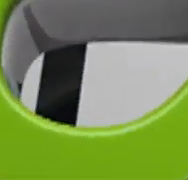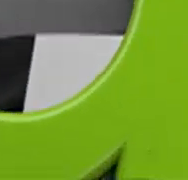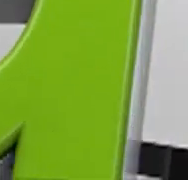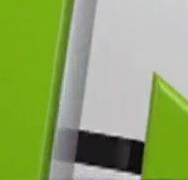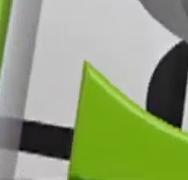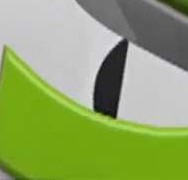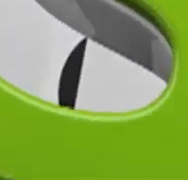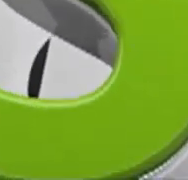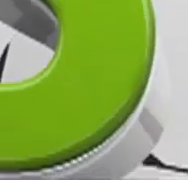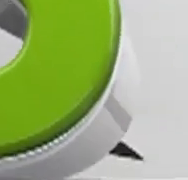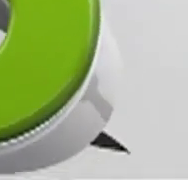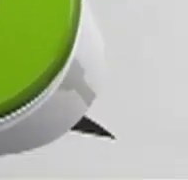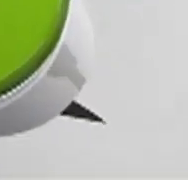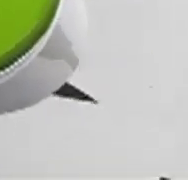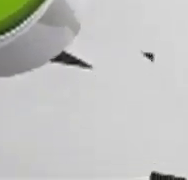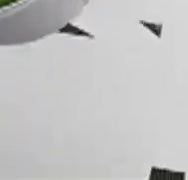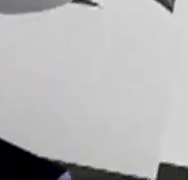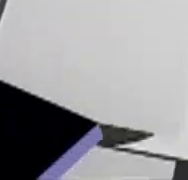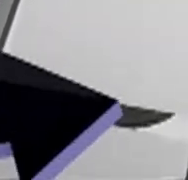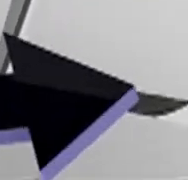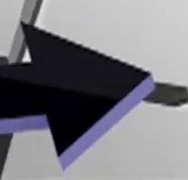tchau. Tchau,